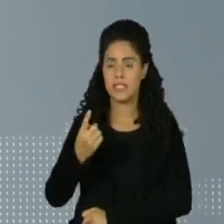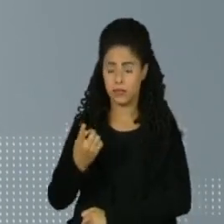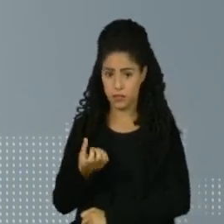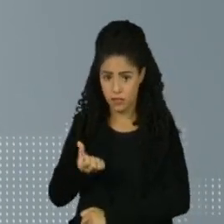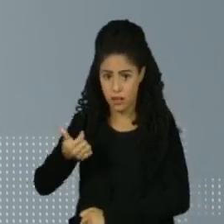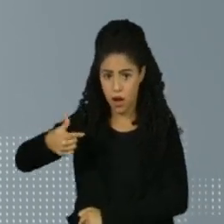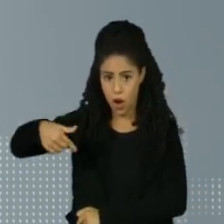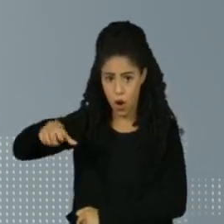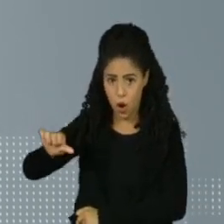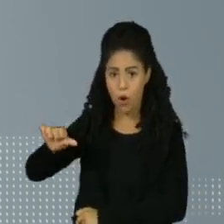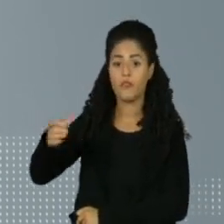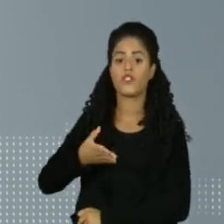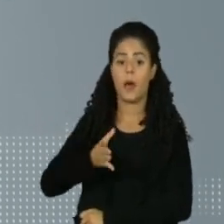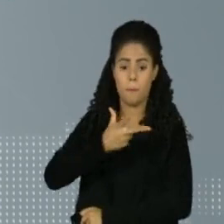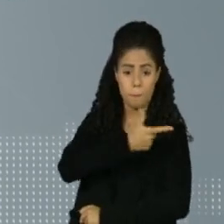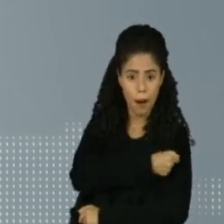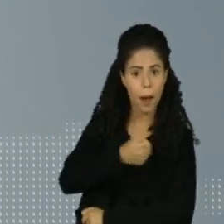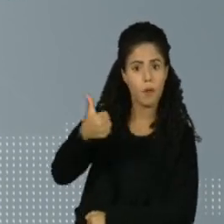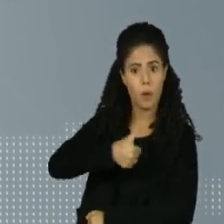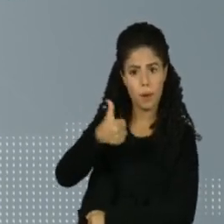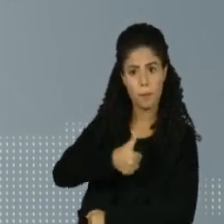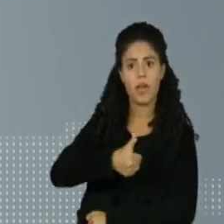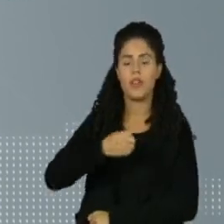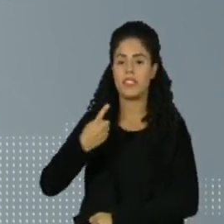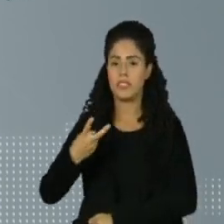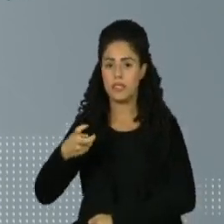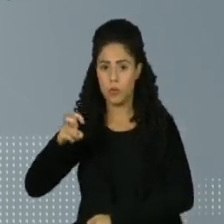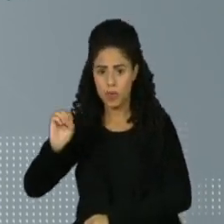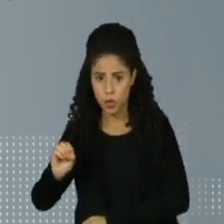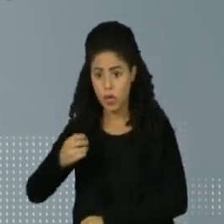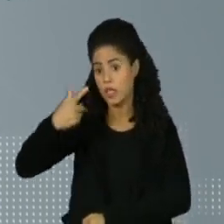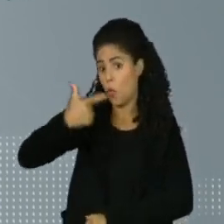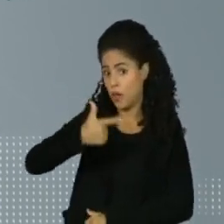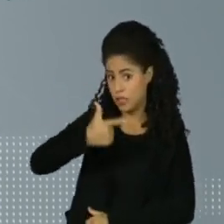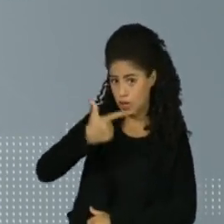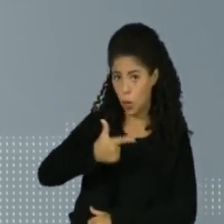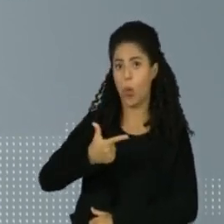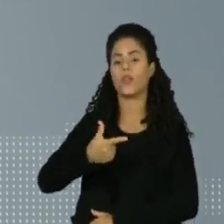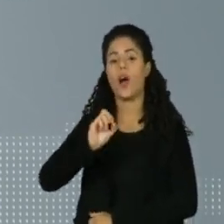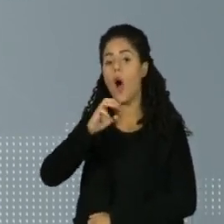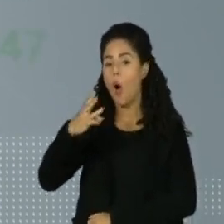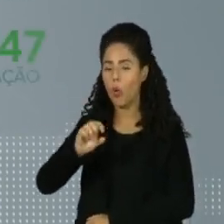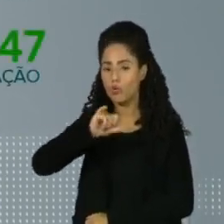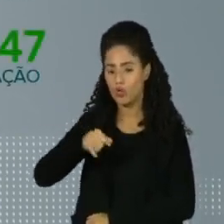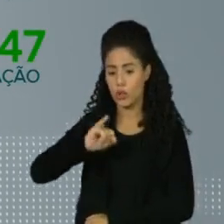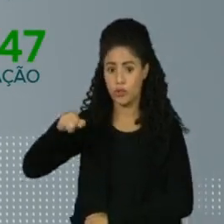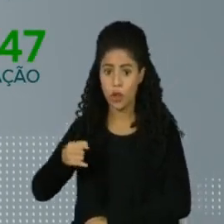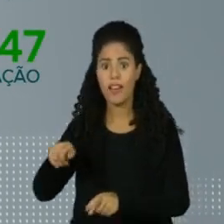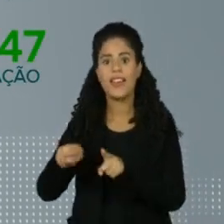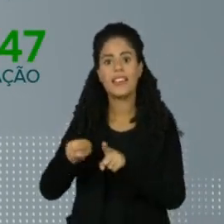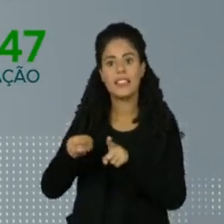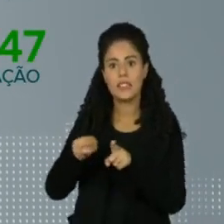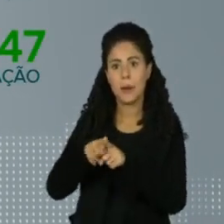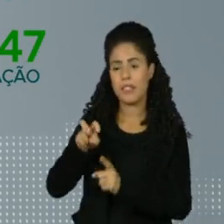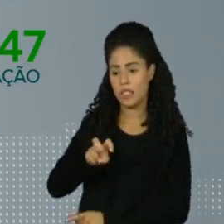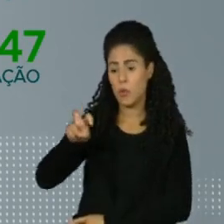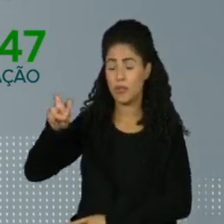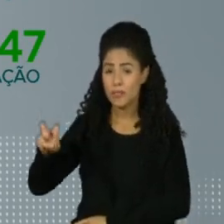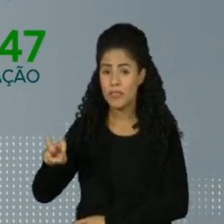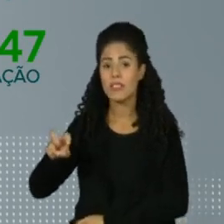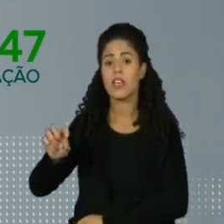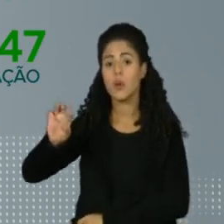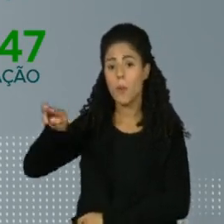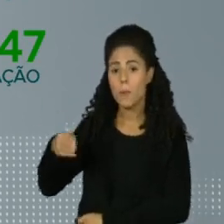de vacinados com a primeira dose, 152 milhões com a segunda ou a dose da Janssen, e praticamente 56